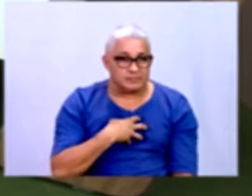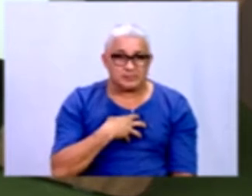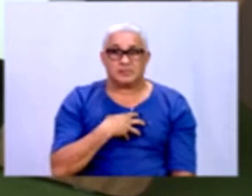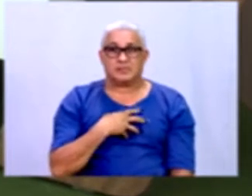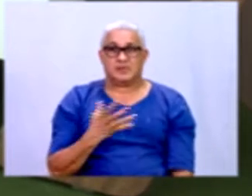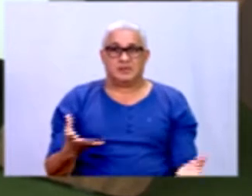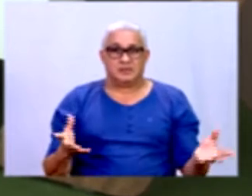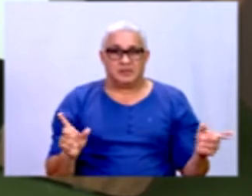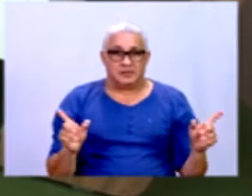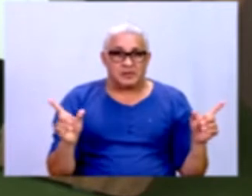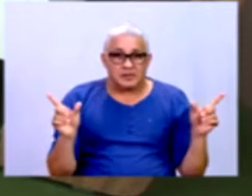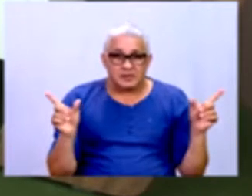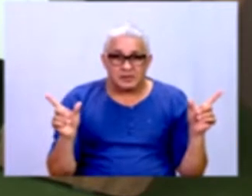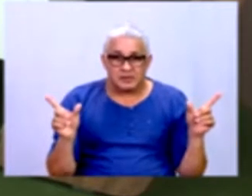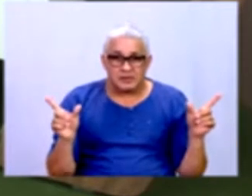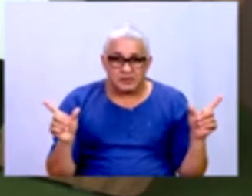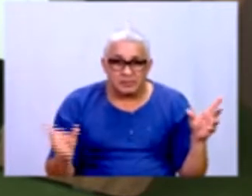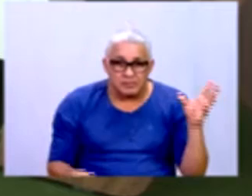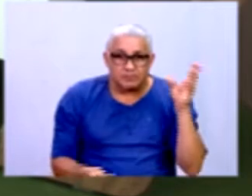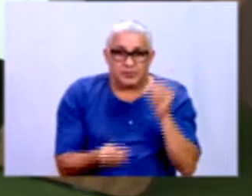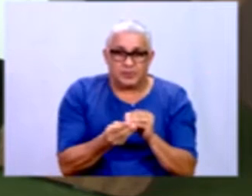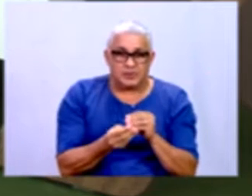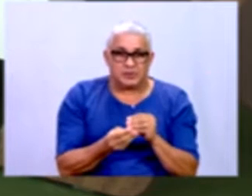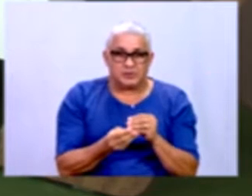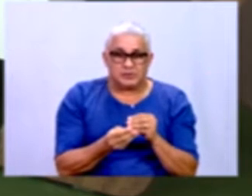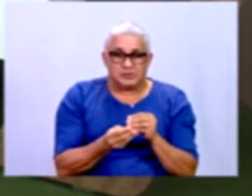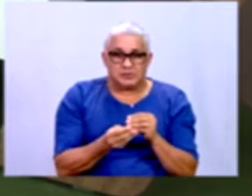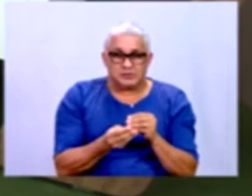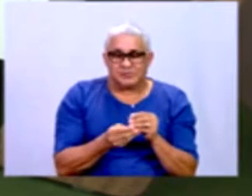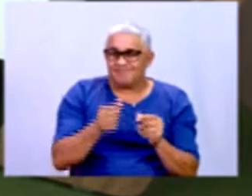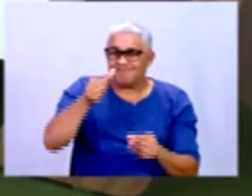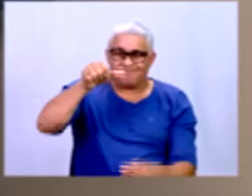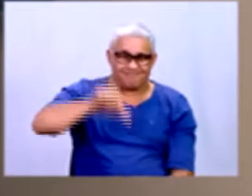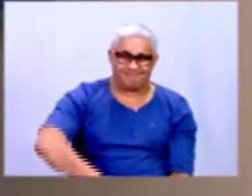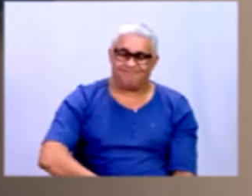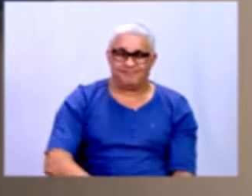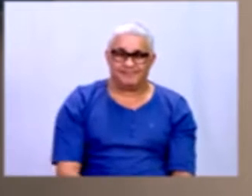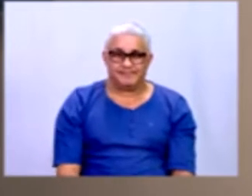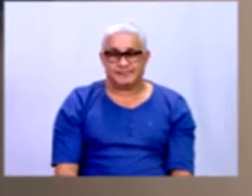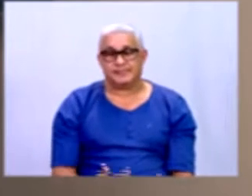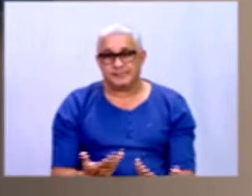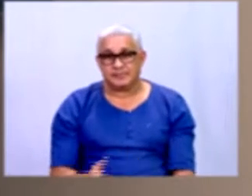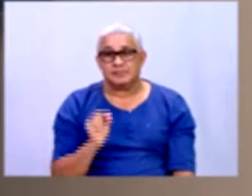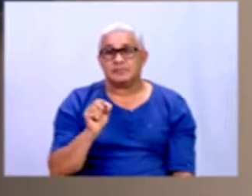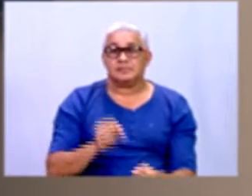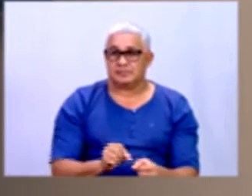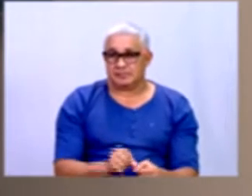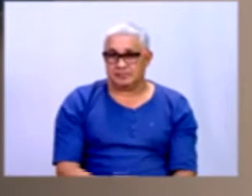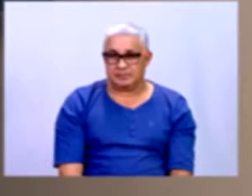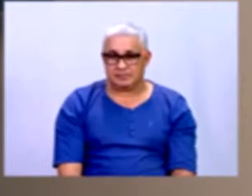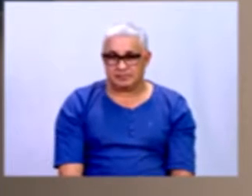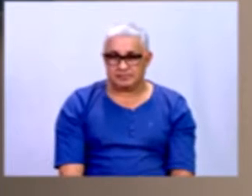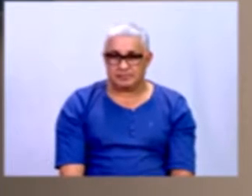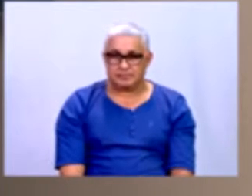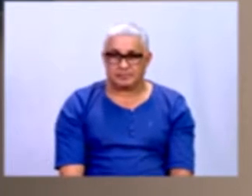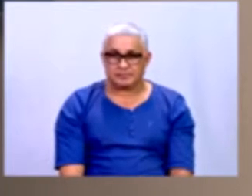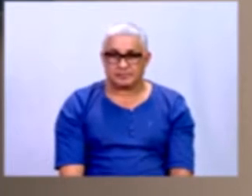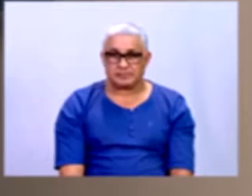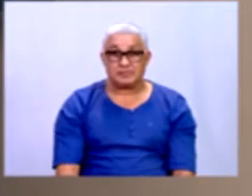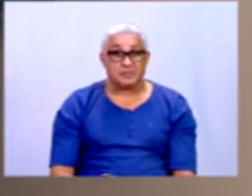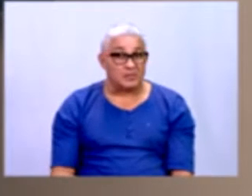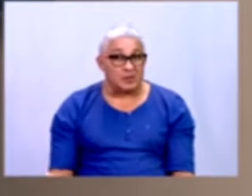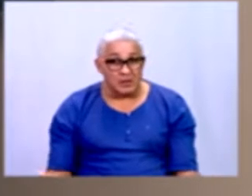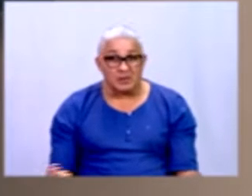é muito baixo, a satisfação, né? Então, o que a gente vai fazer com isso? Ah,